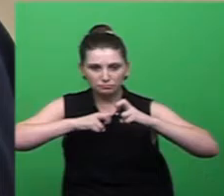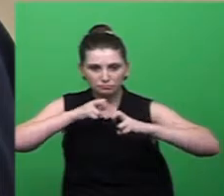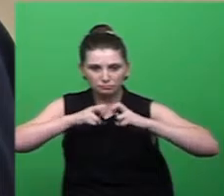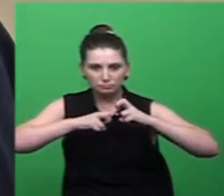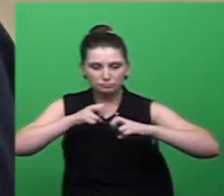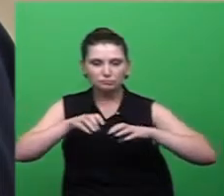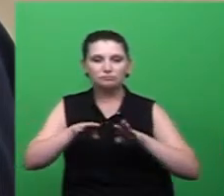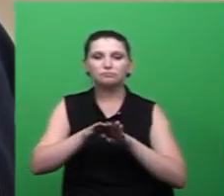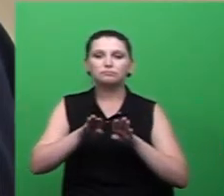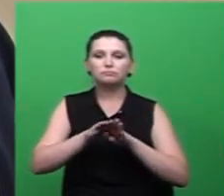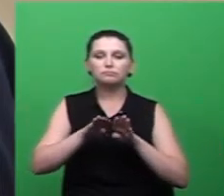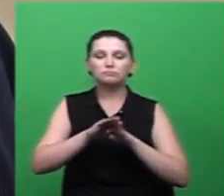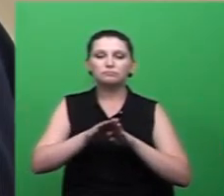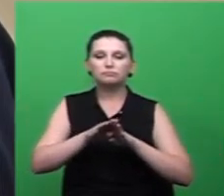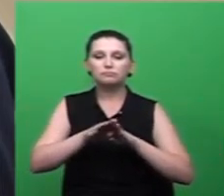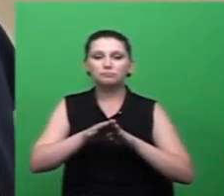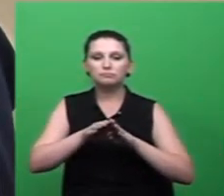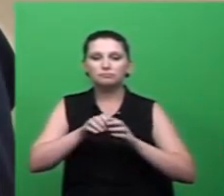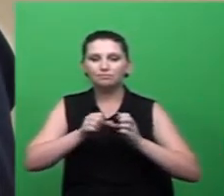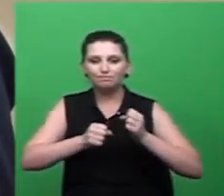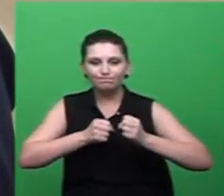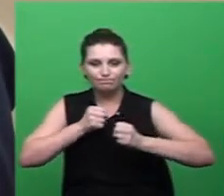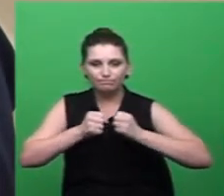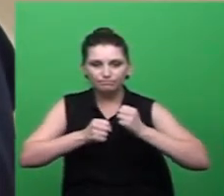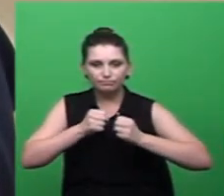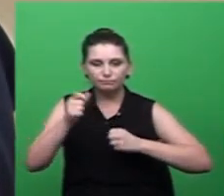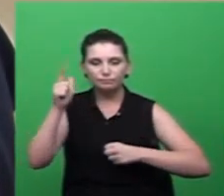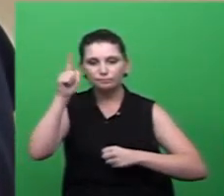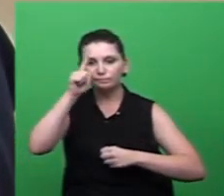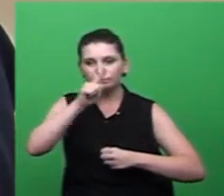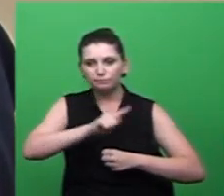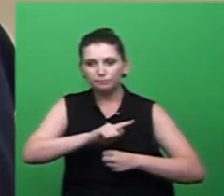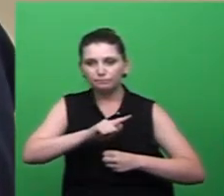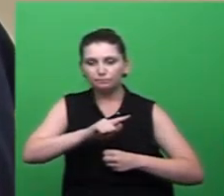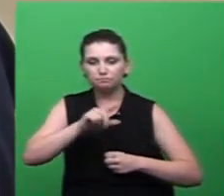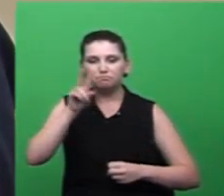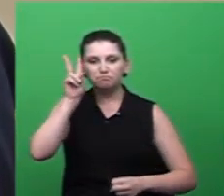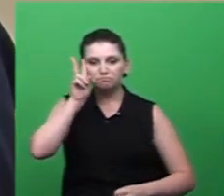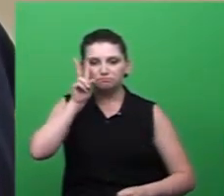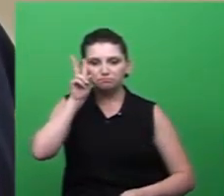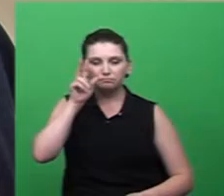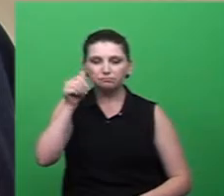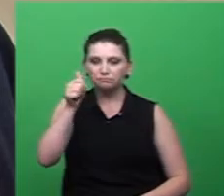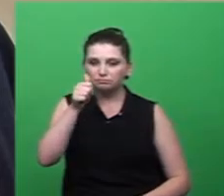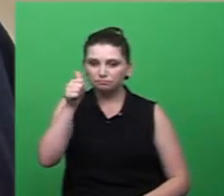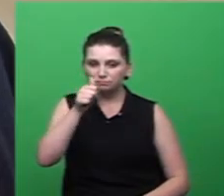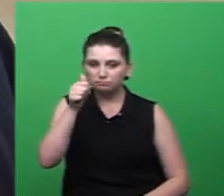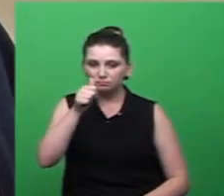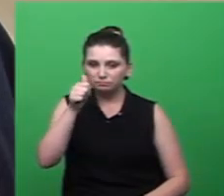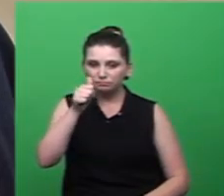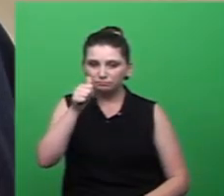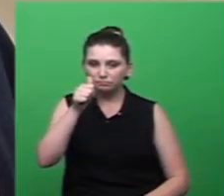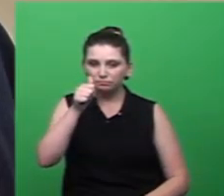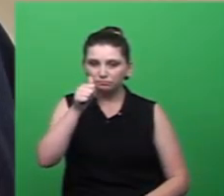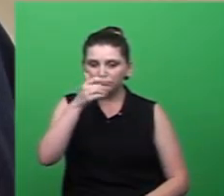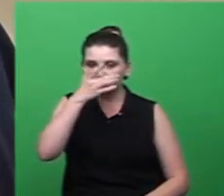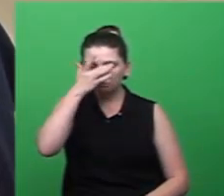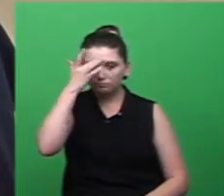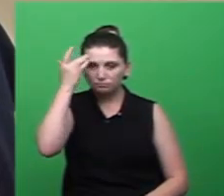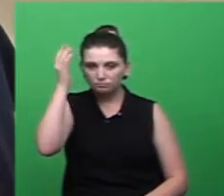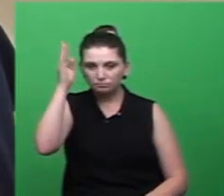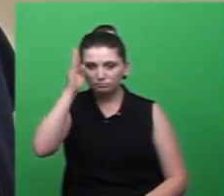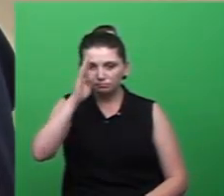Santiago Mendonça conquistou o título inédito, entrando para a história como o primeiro brasileiro a vencer essa tradicional